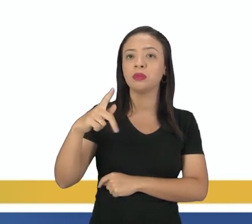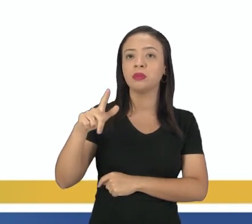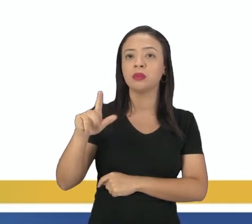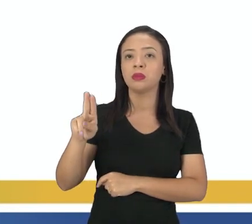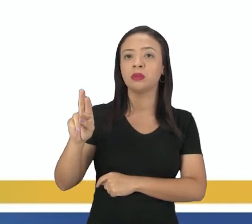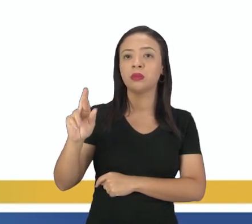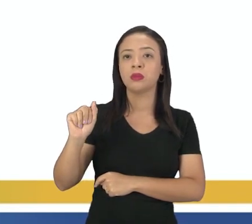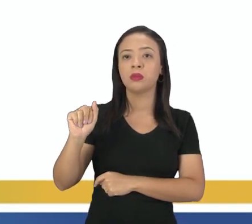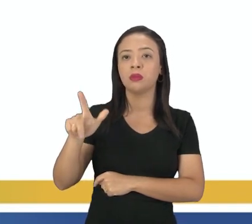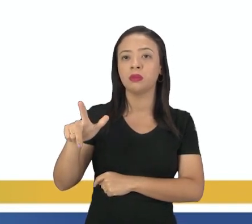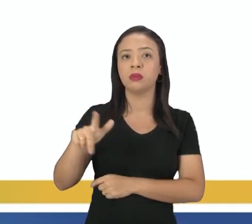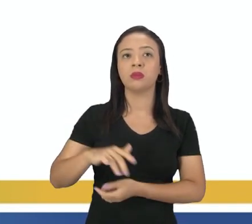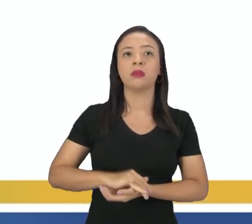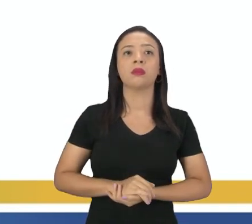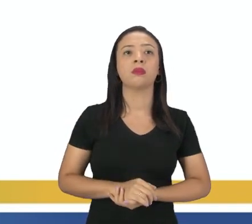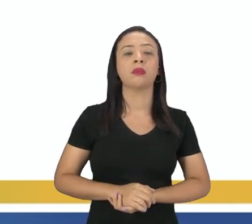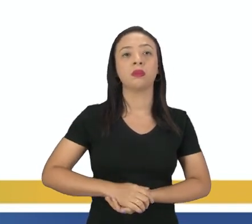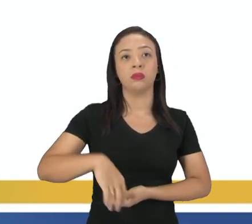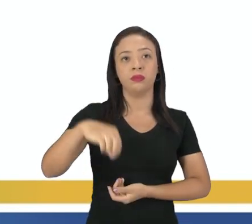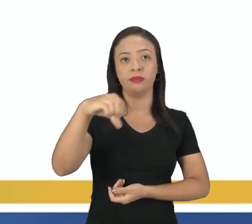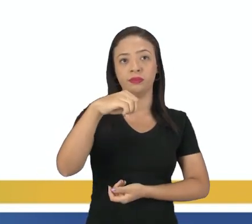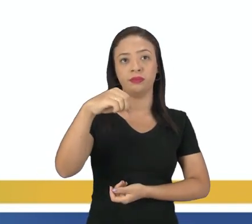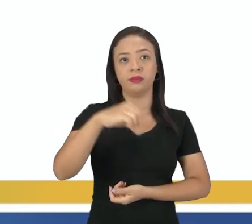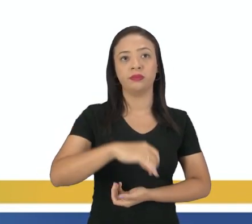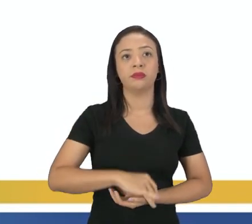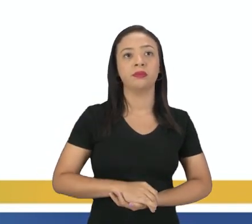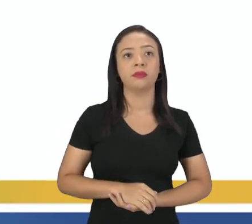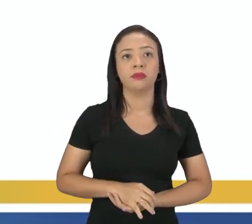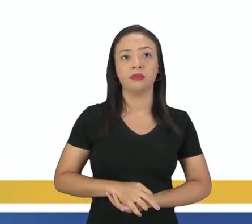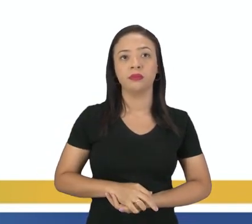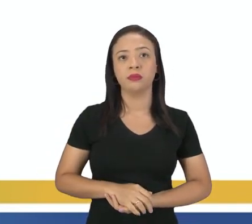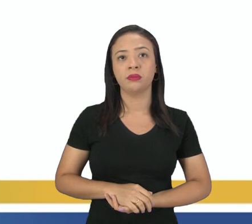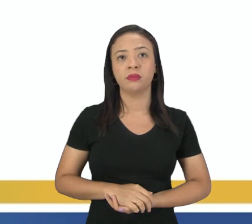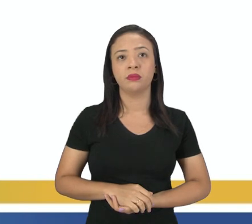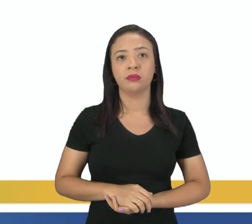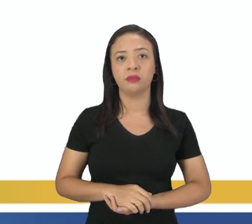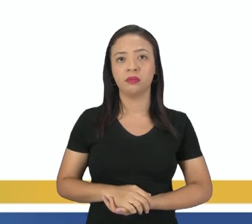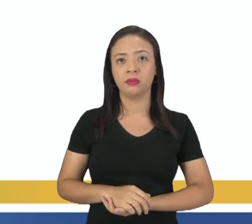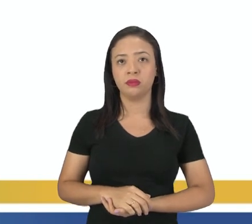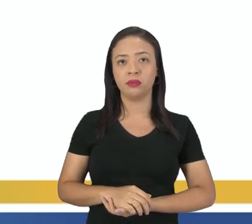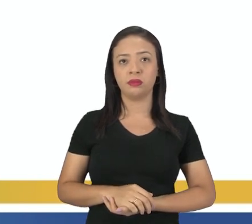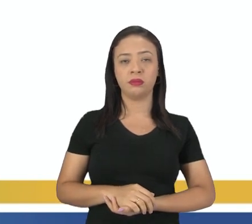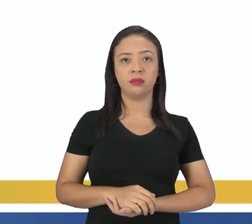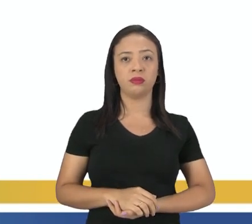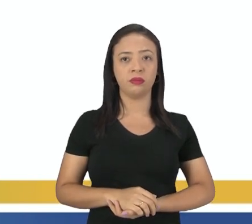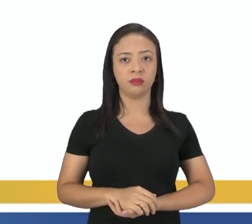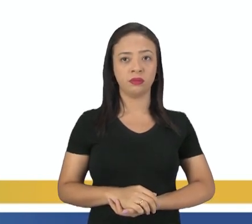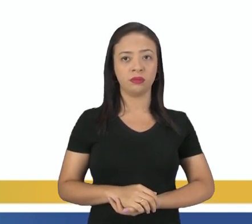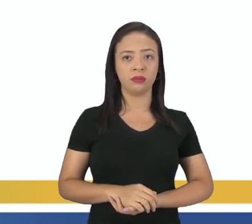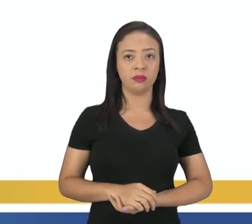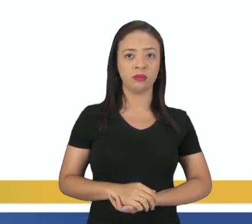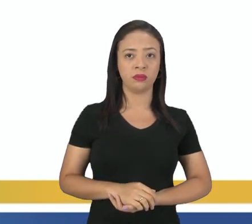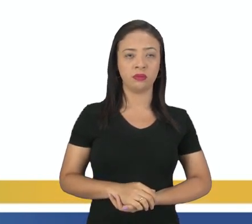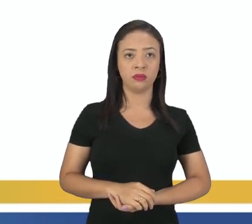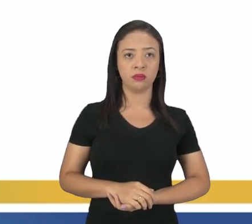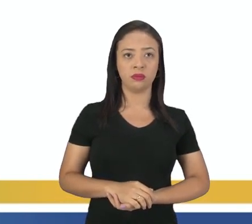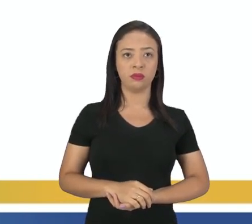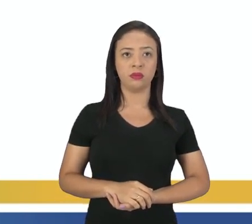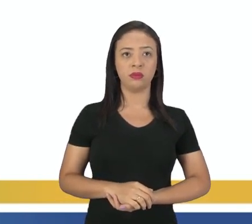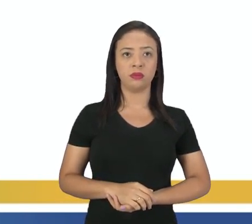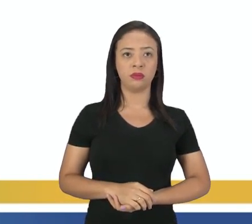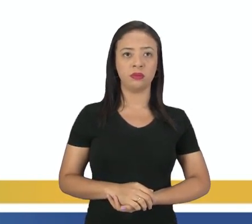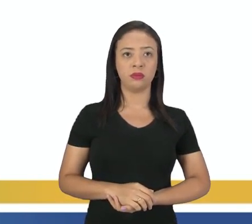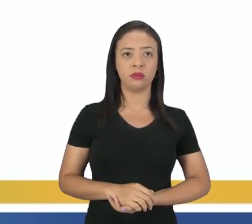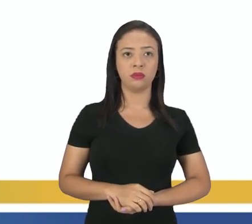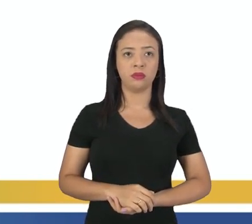nos. No eb, 9. tico bucear e nadar en el mar. Ou